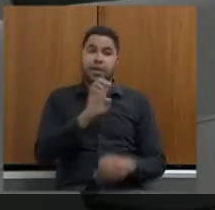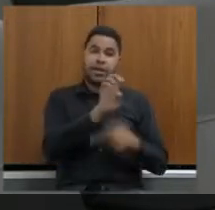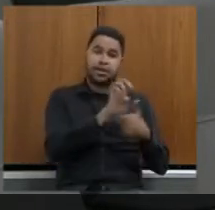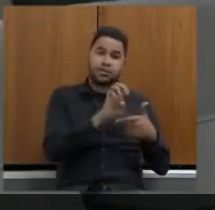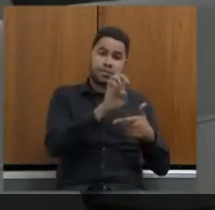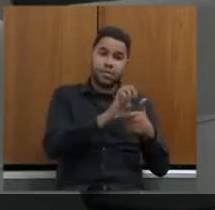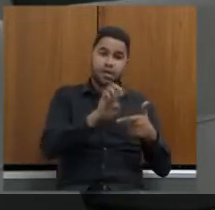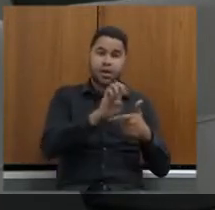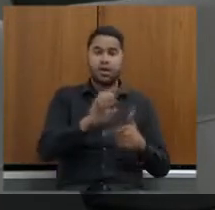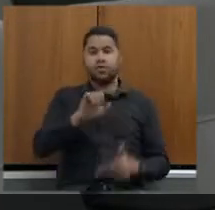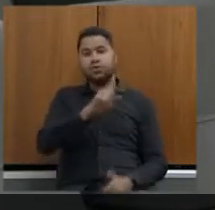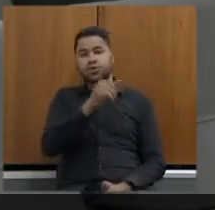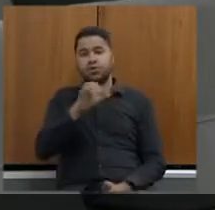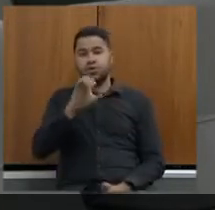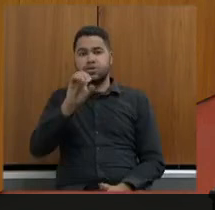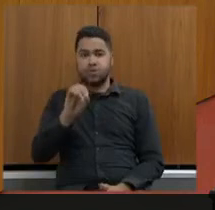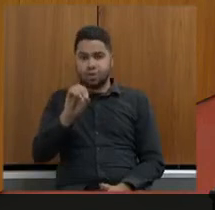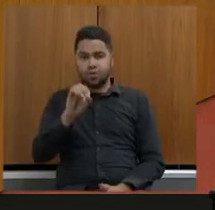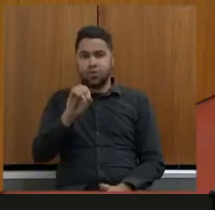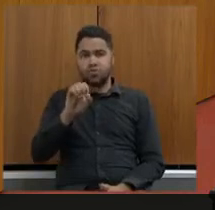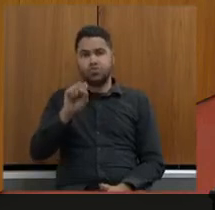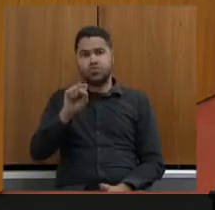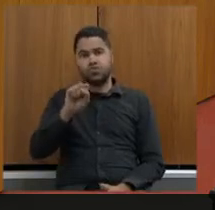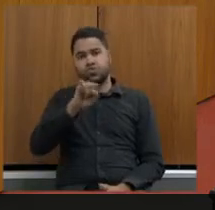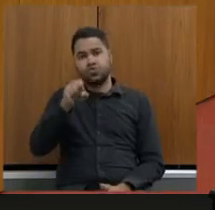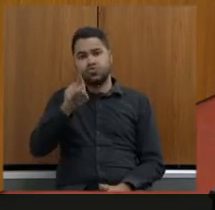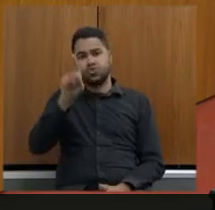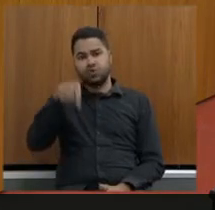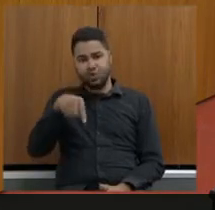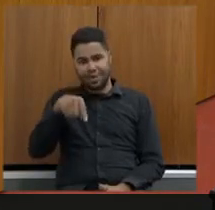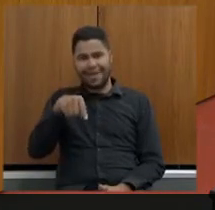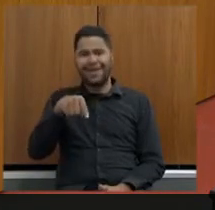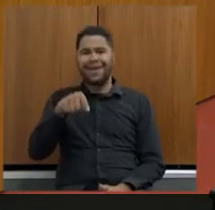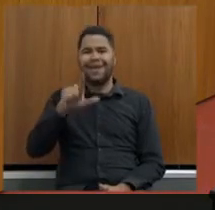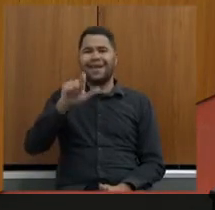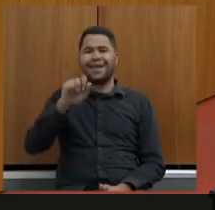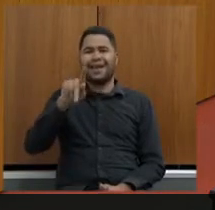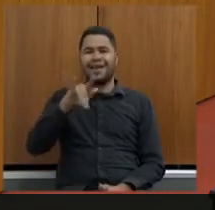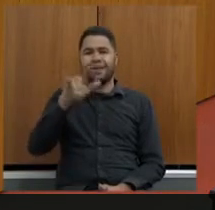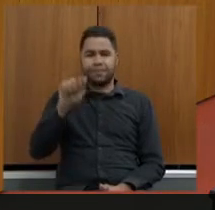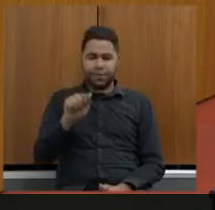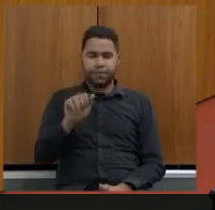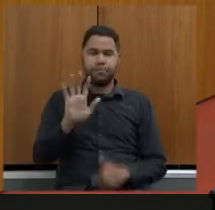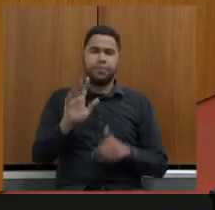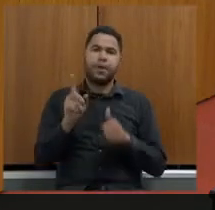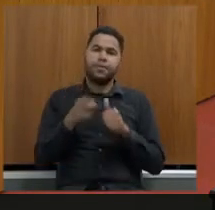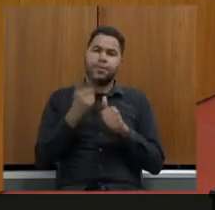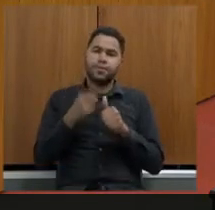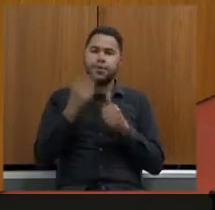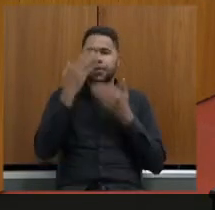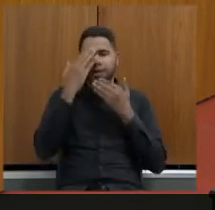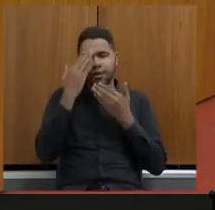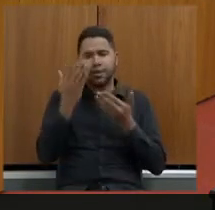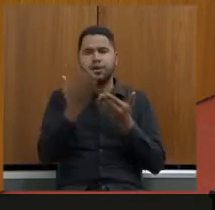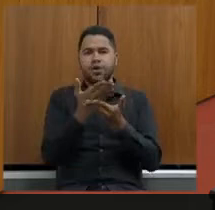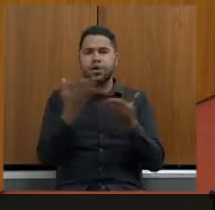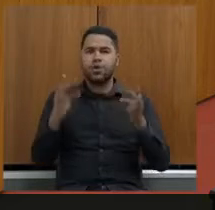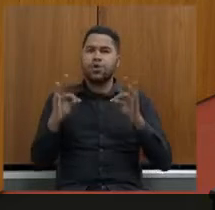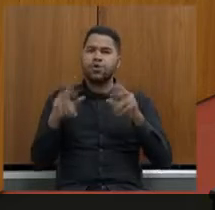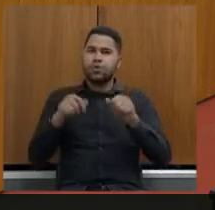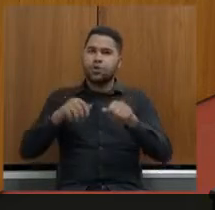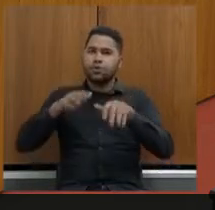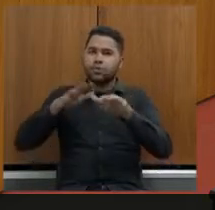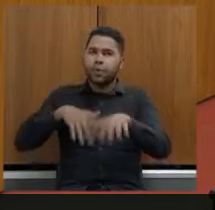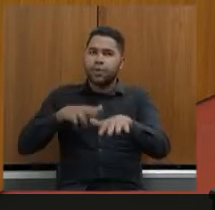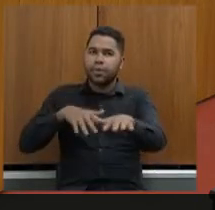Mauro Lopes Martins secretário se quiser fazê-lo eu vou pedir só um comentário anterior primeiro Mauro agradecer agradecer a todos do movimento